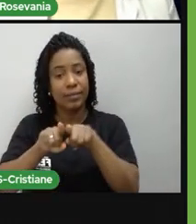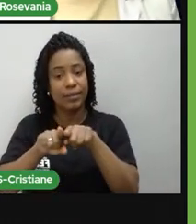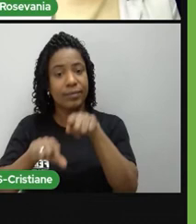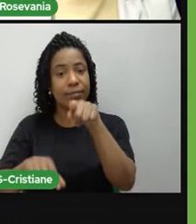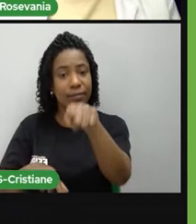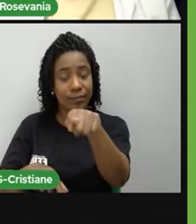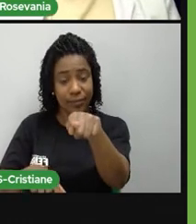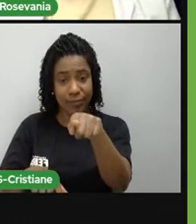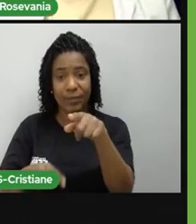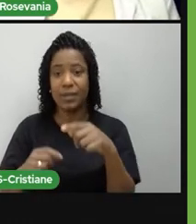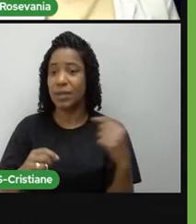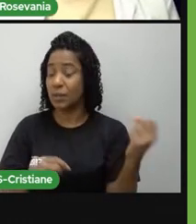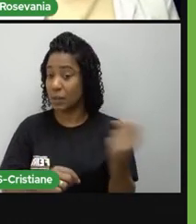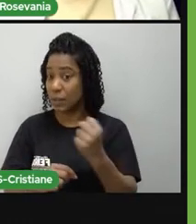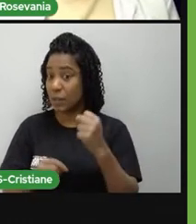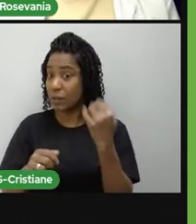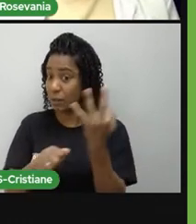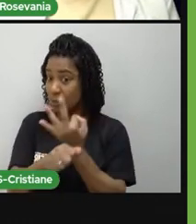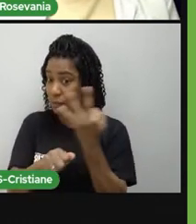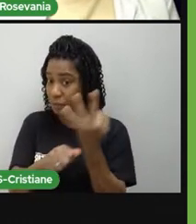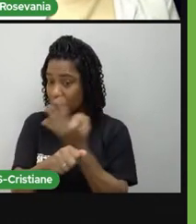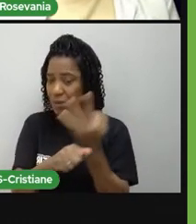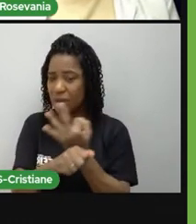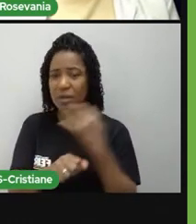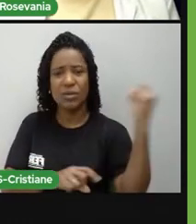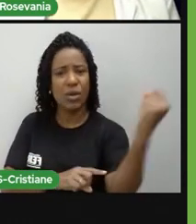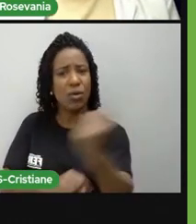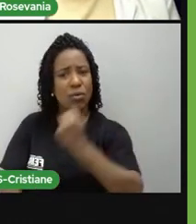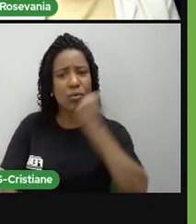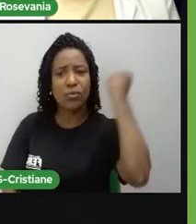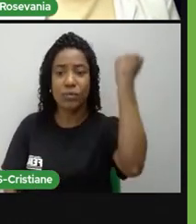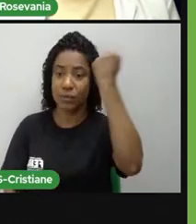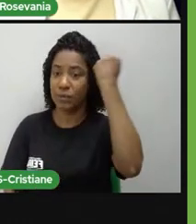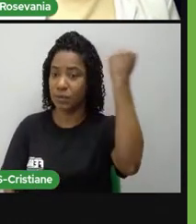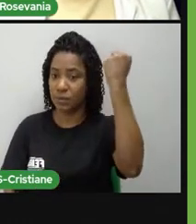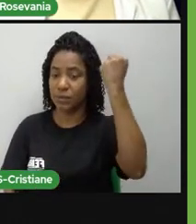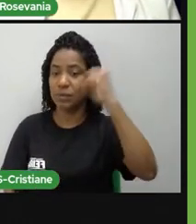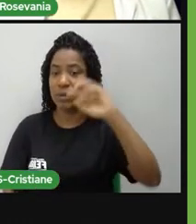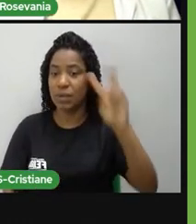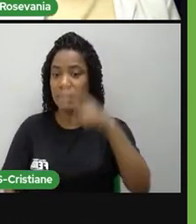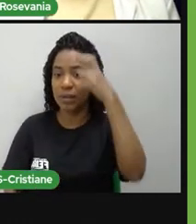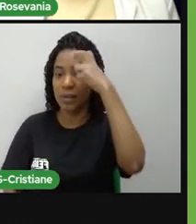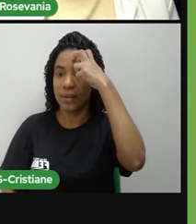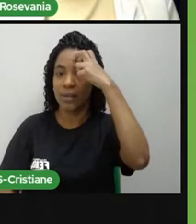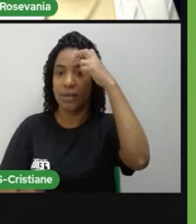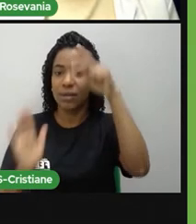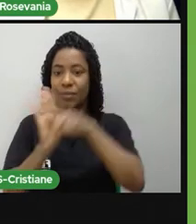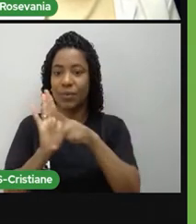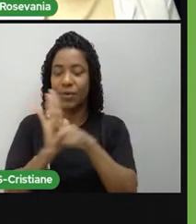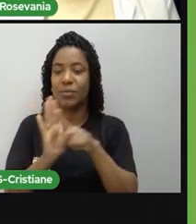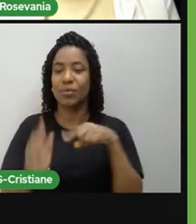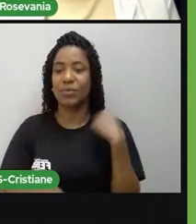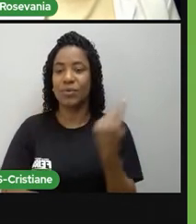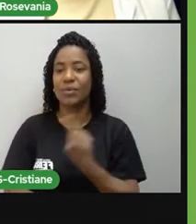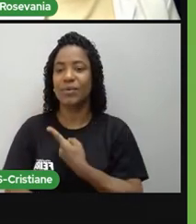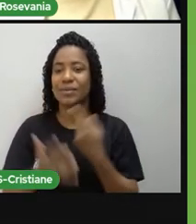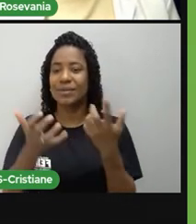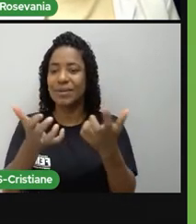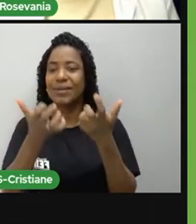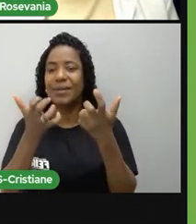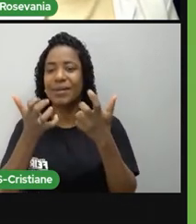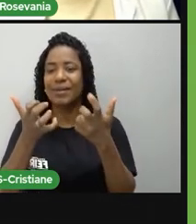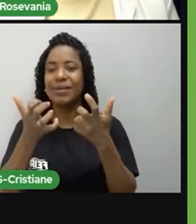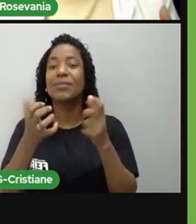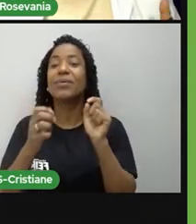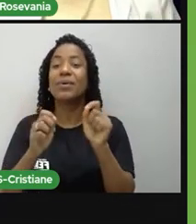é uma herança, que a gente, é uma herança cultural que a gente está tentando resgatar ela a cada dia,